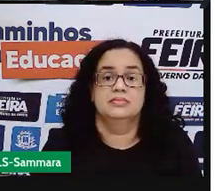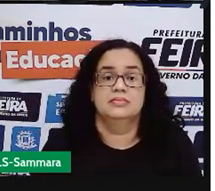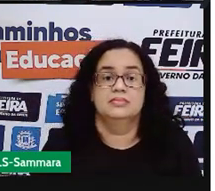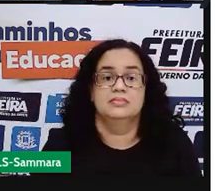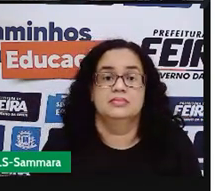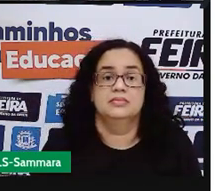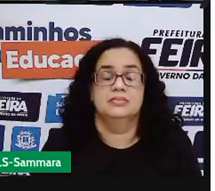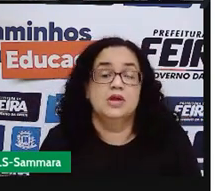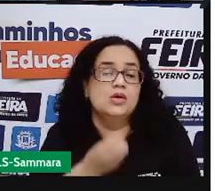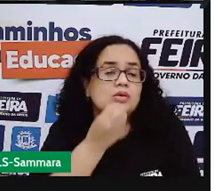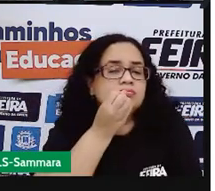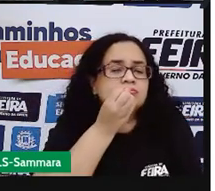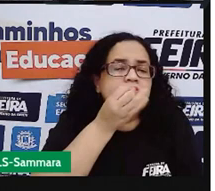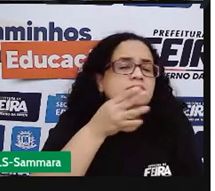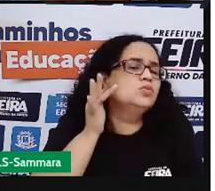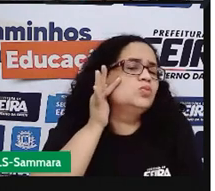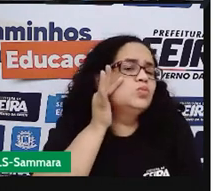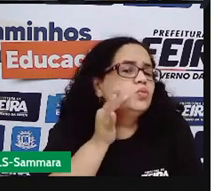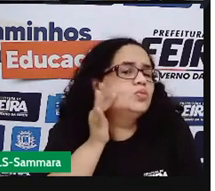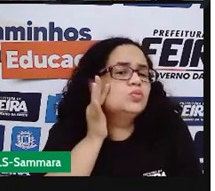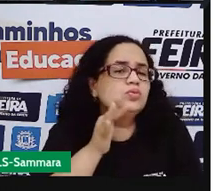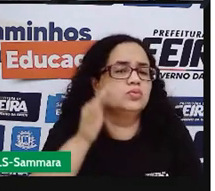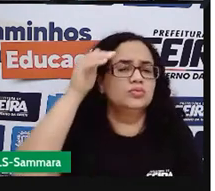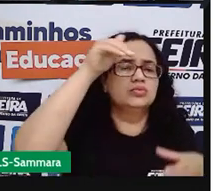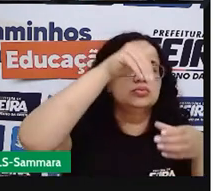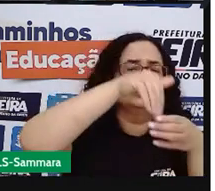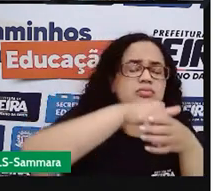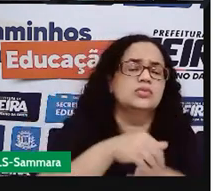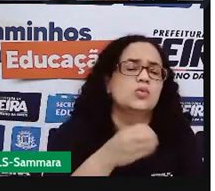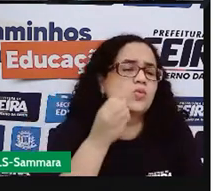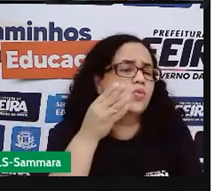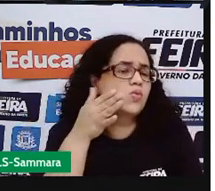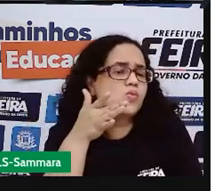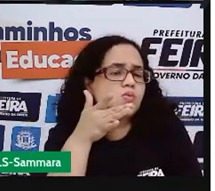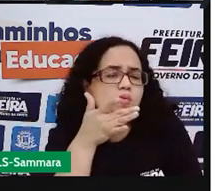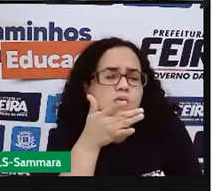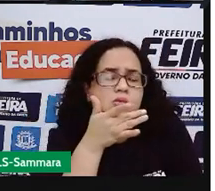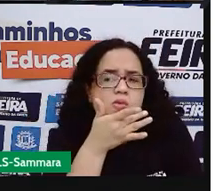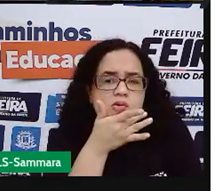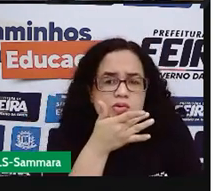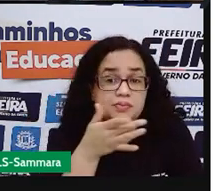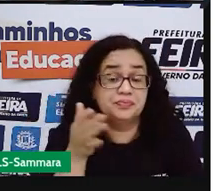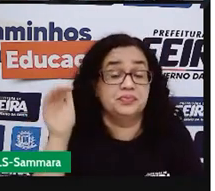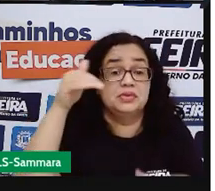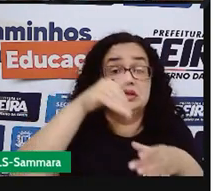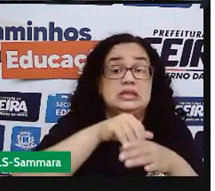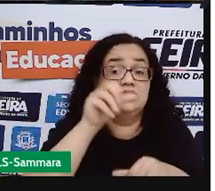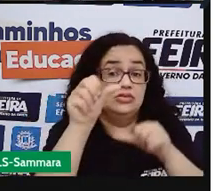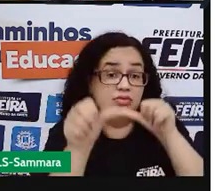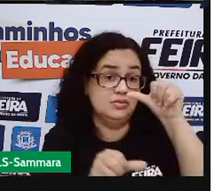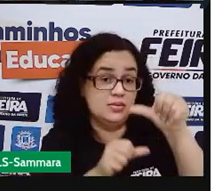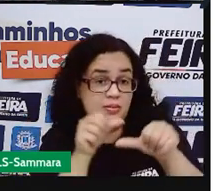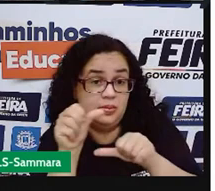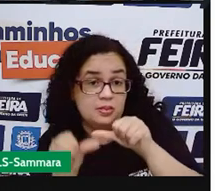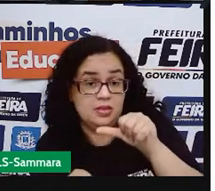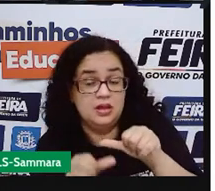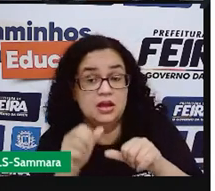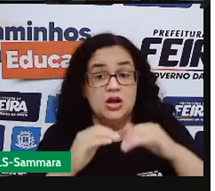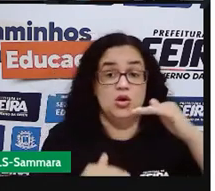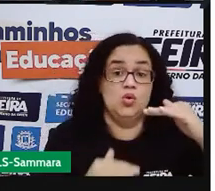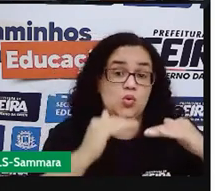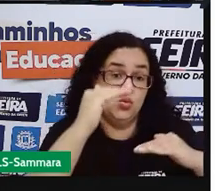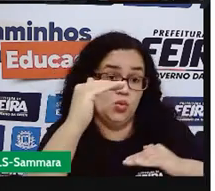o sabor da fruta está dentro do saquinho. Aqui, teve uma alteração da ordem.